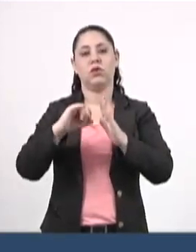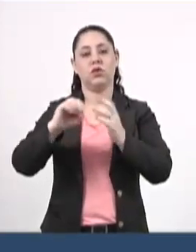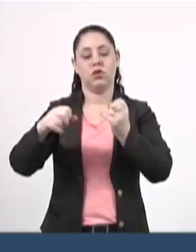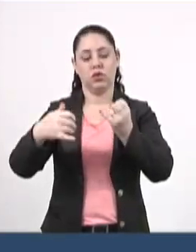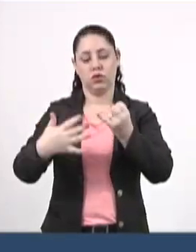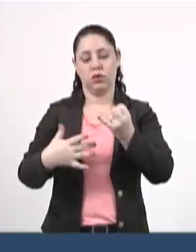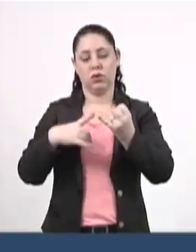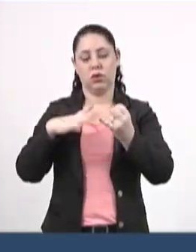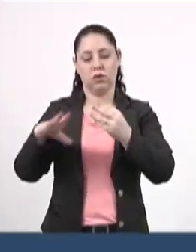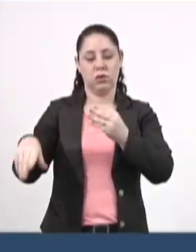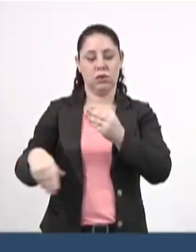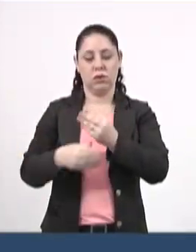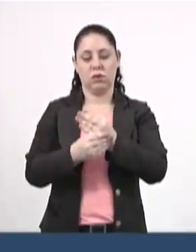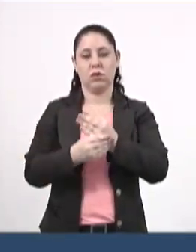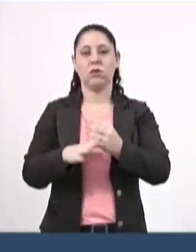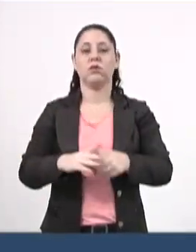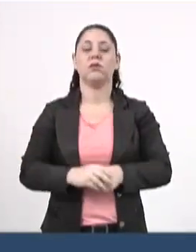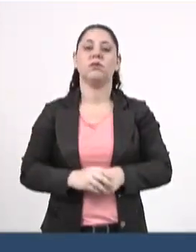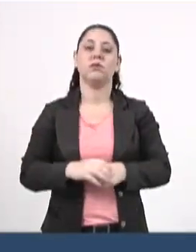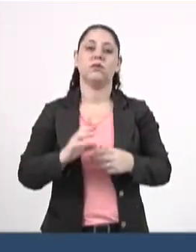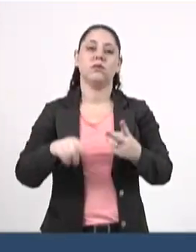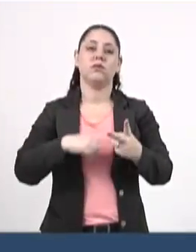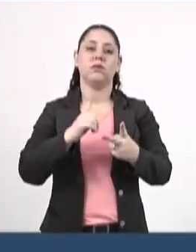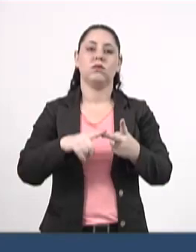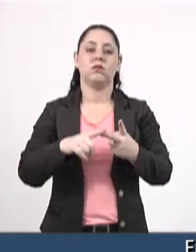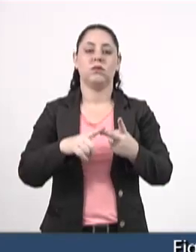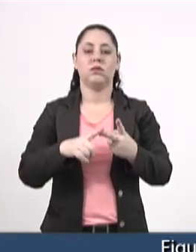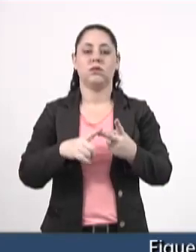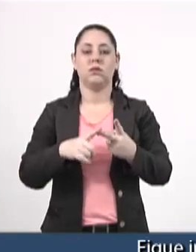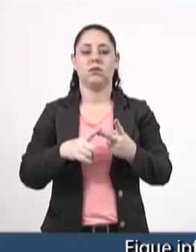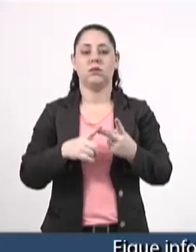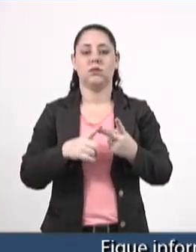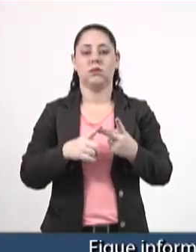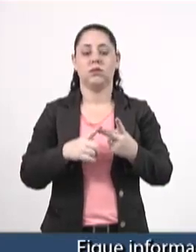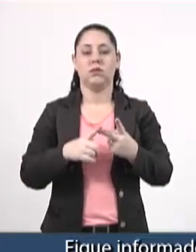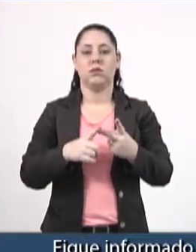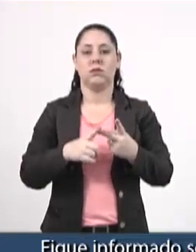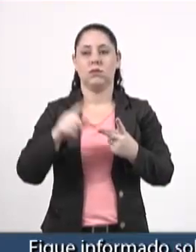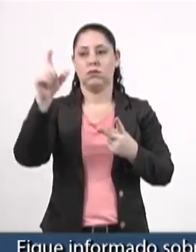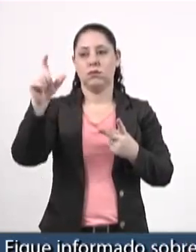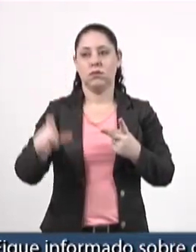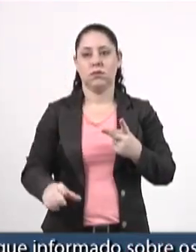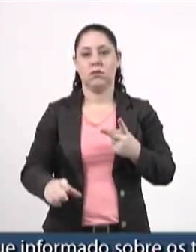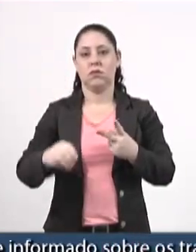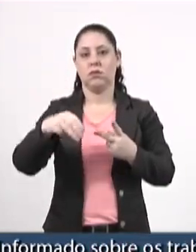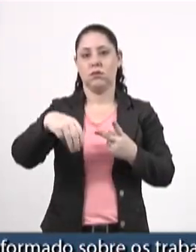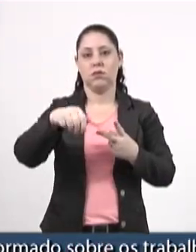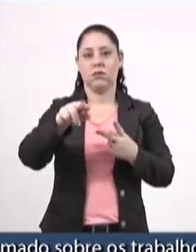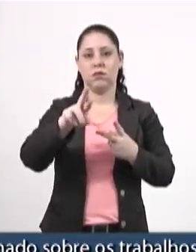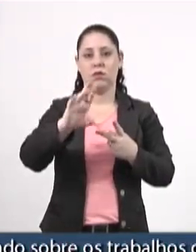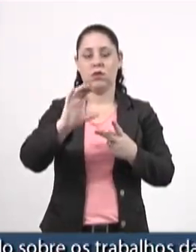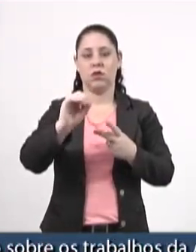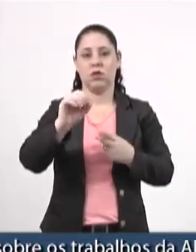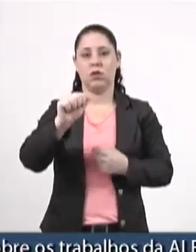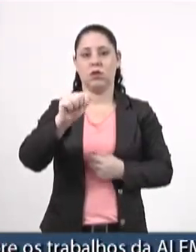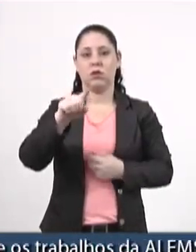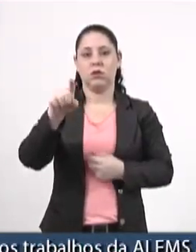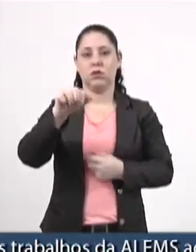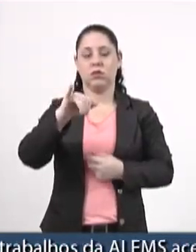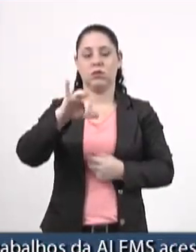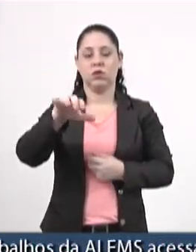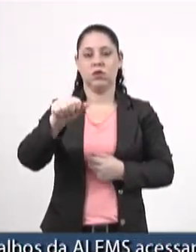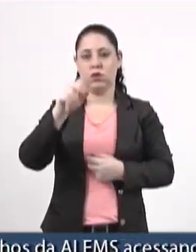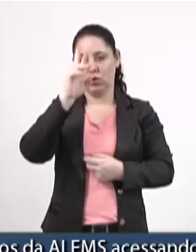anexo. E o segundo encaminhado ao senhor, excelentíssimo senhor Mauro Azambuja Rondon, diretor